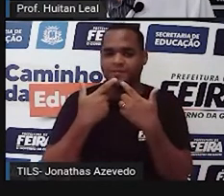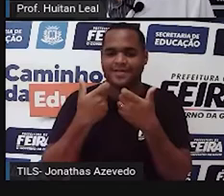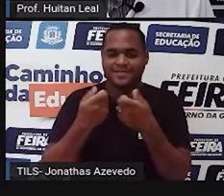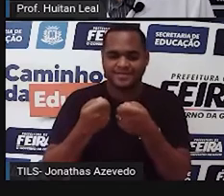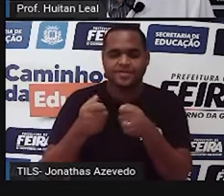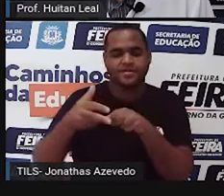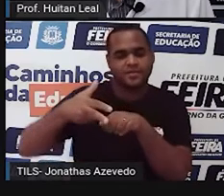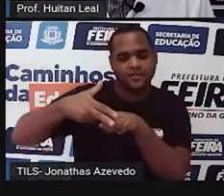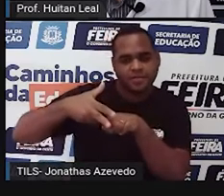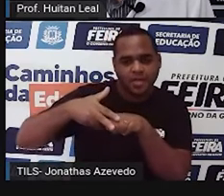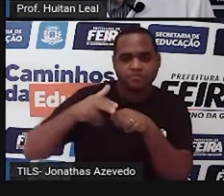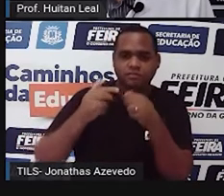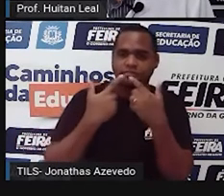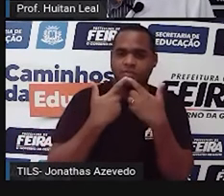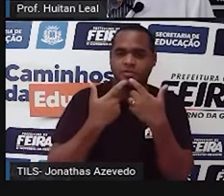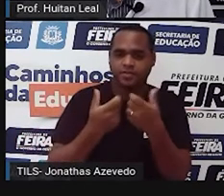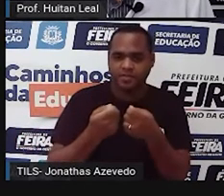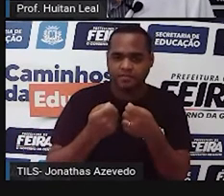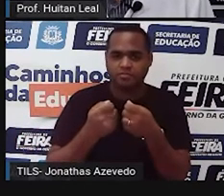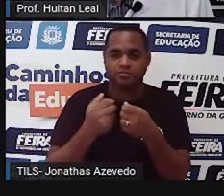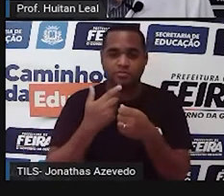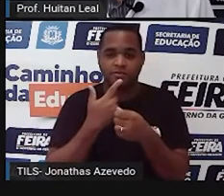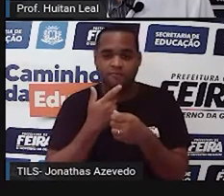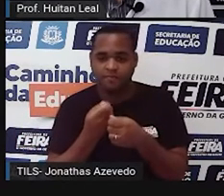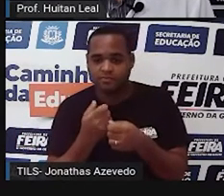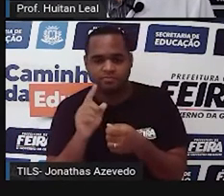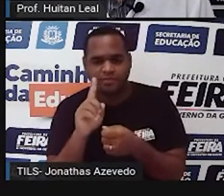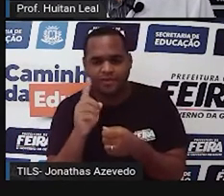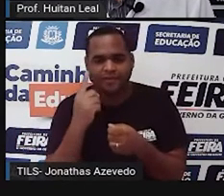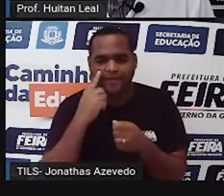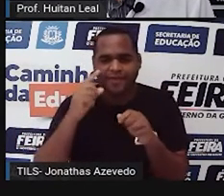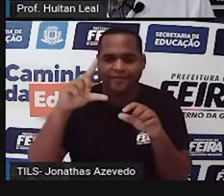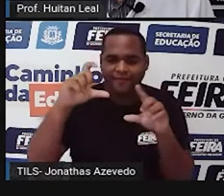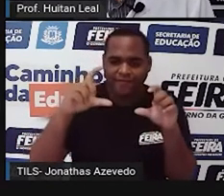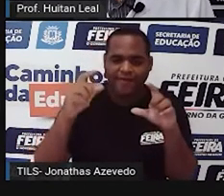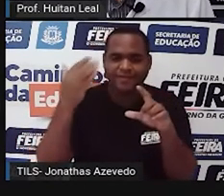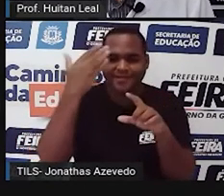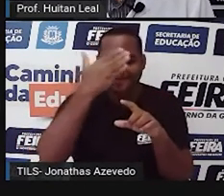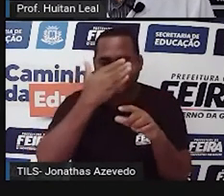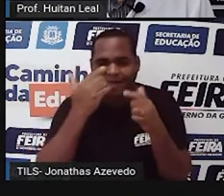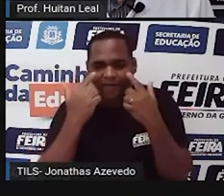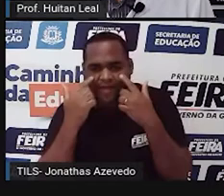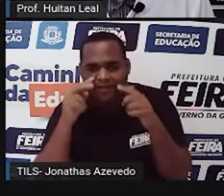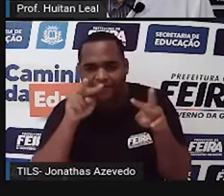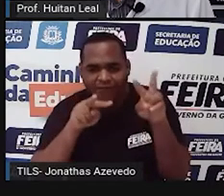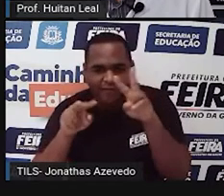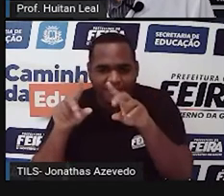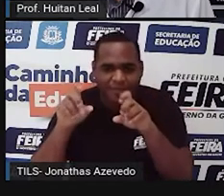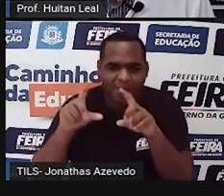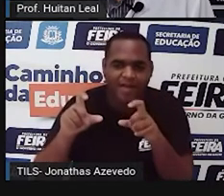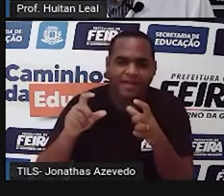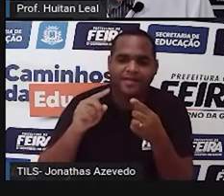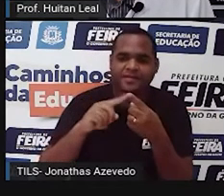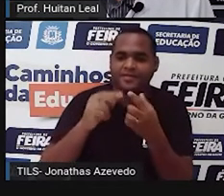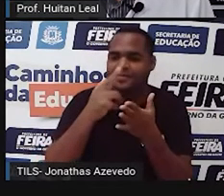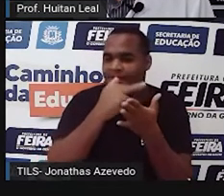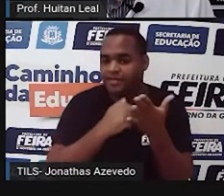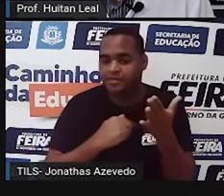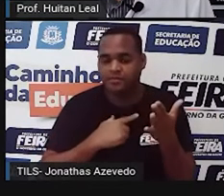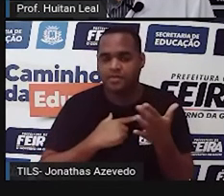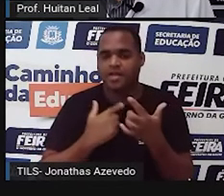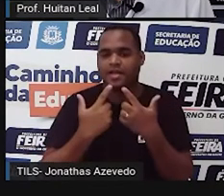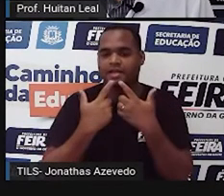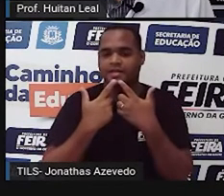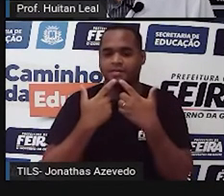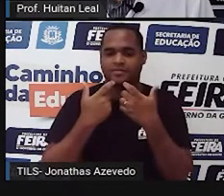eu já disse, da linguagem verbal e da não verbal. A linguagem não verbal, nós sabemos que são as imagens, os desenhos. E a linguagem verbal